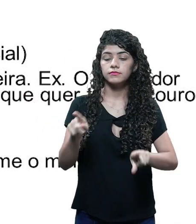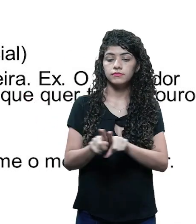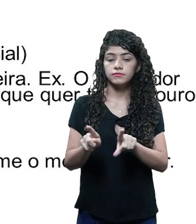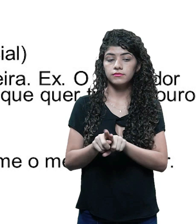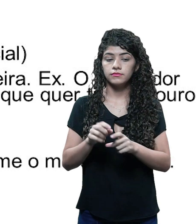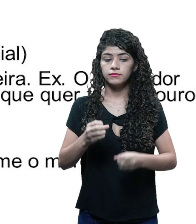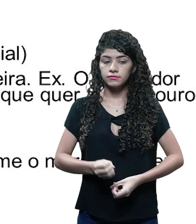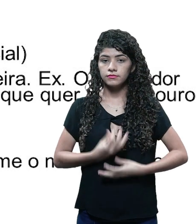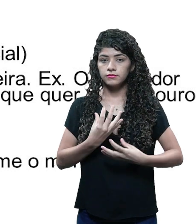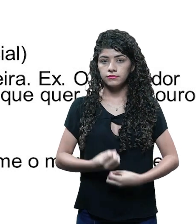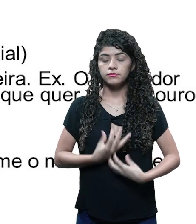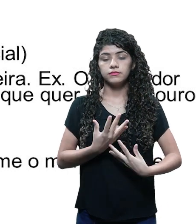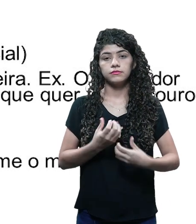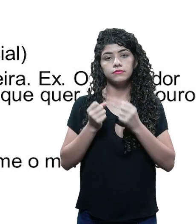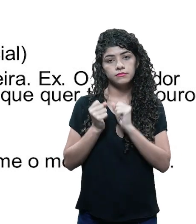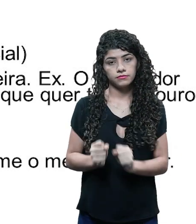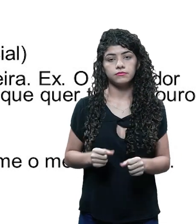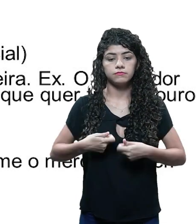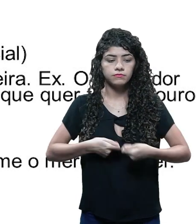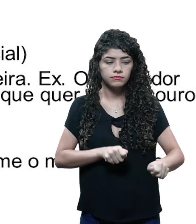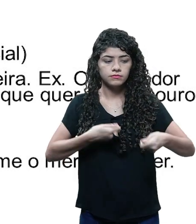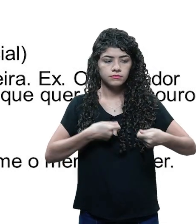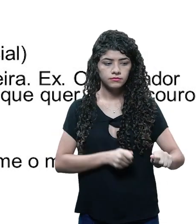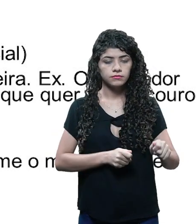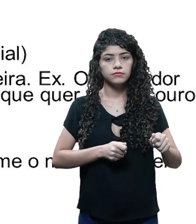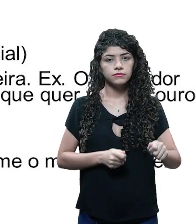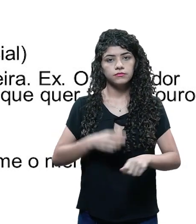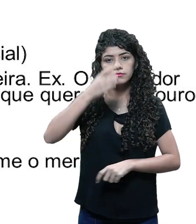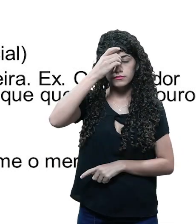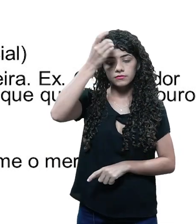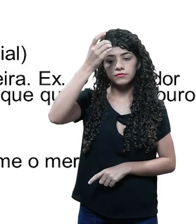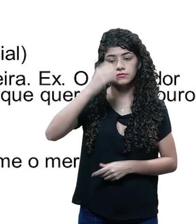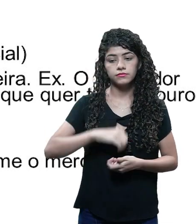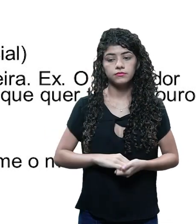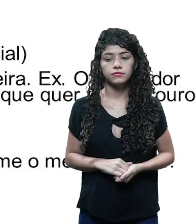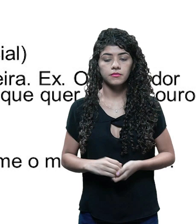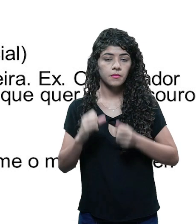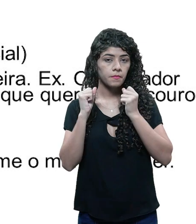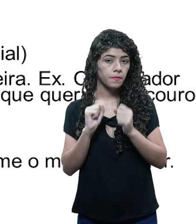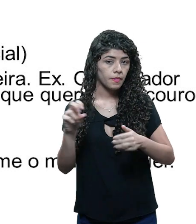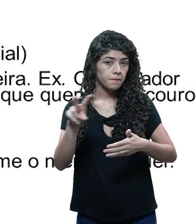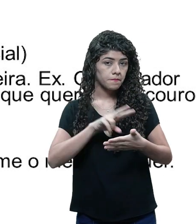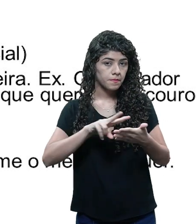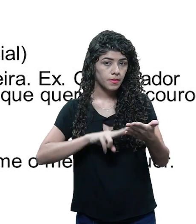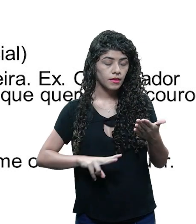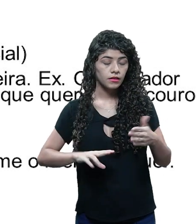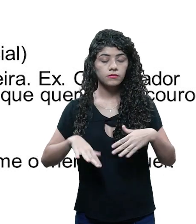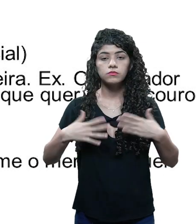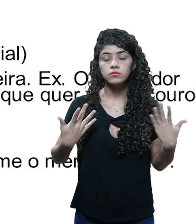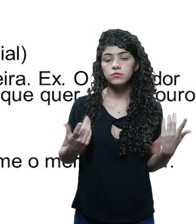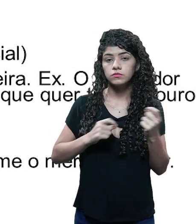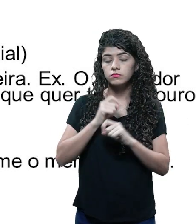pode te inspirar, certo? Pode te provocar uma ideia. Ela pode ser lida,